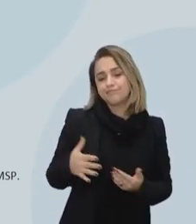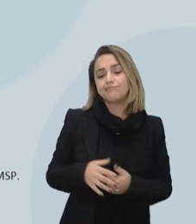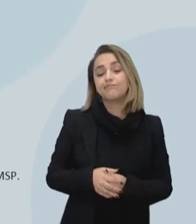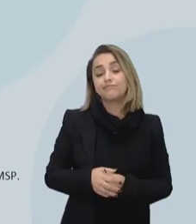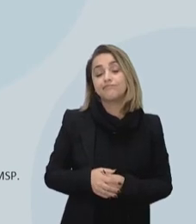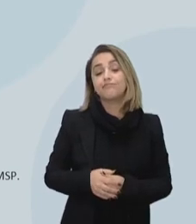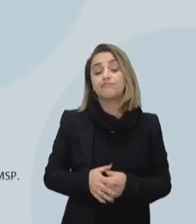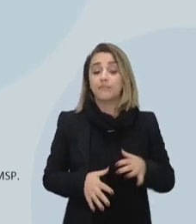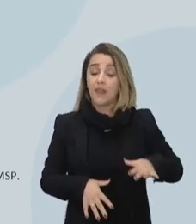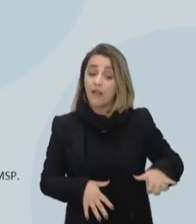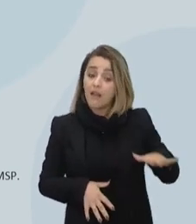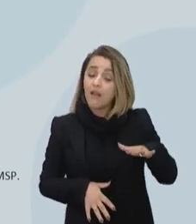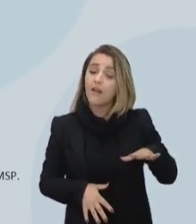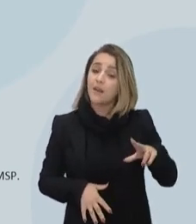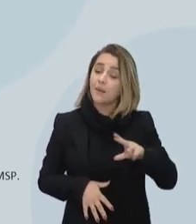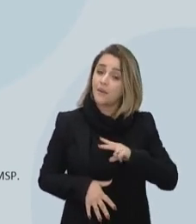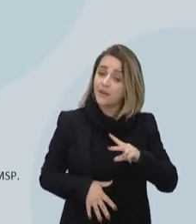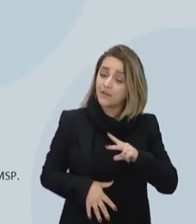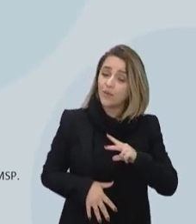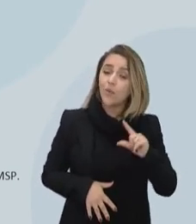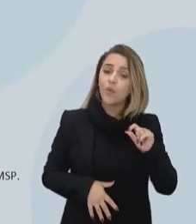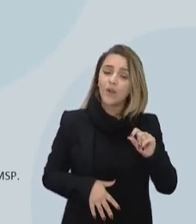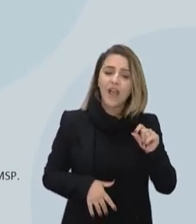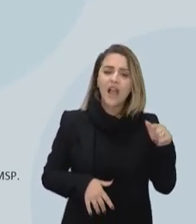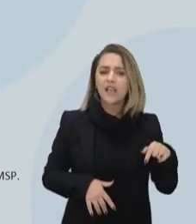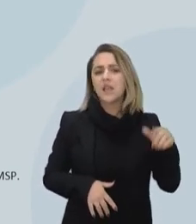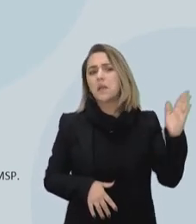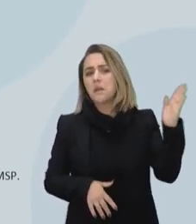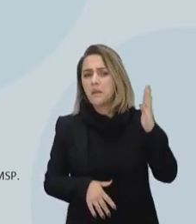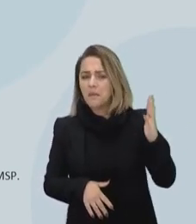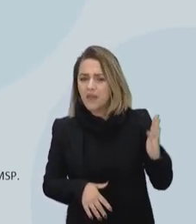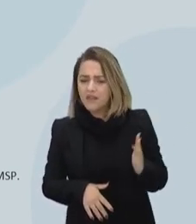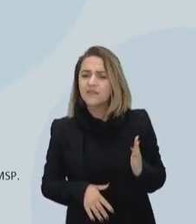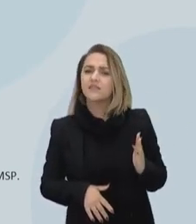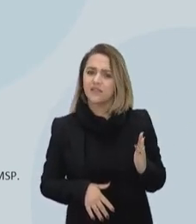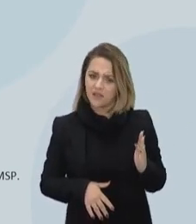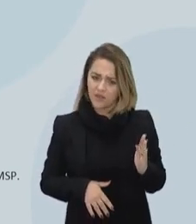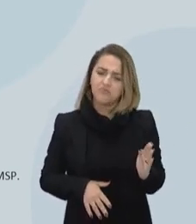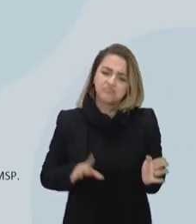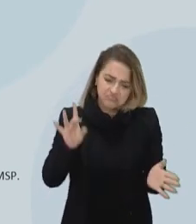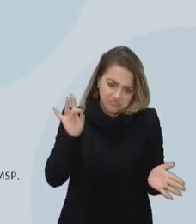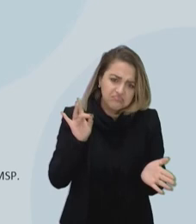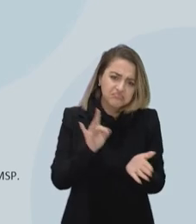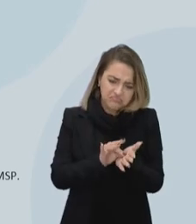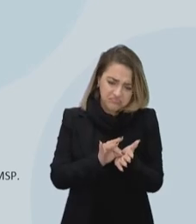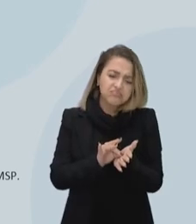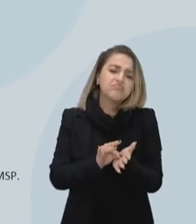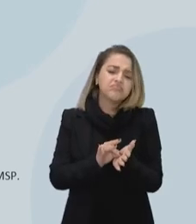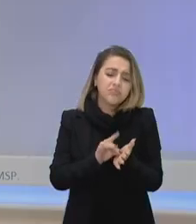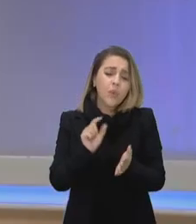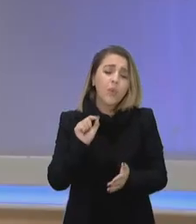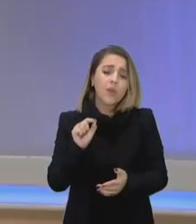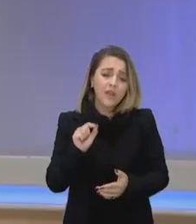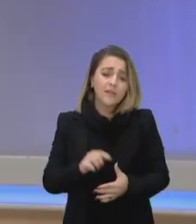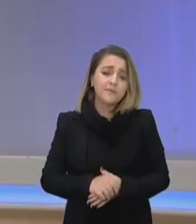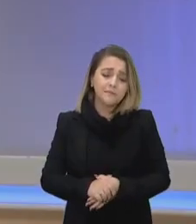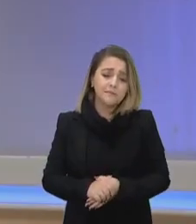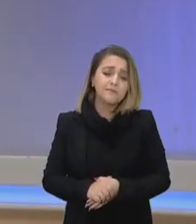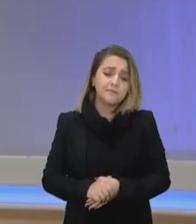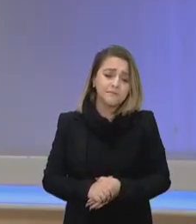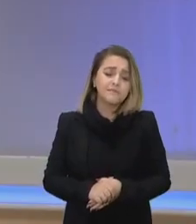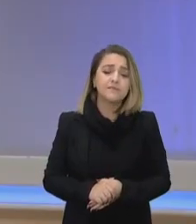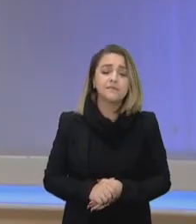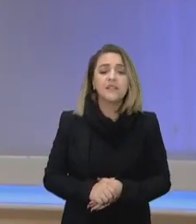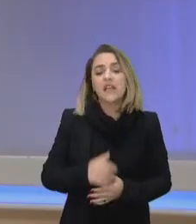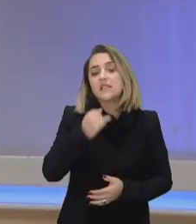privada geralmente aqui no Brasil se tornou uma realidade, né? Existe, por